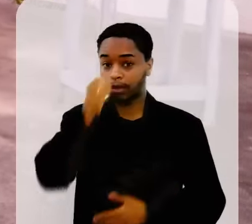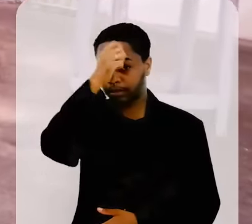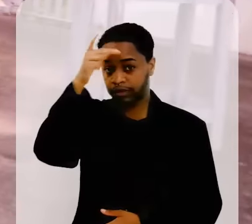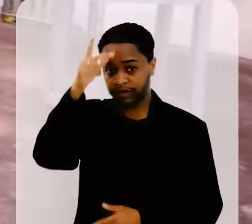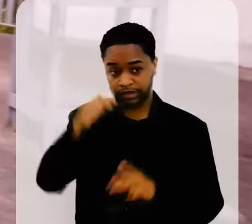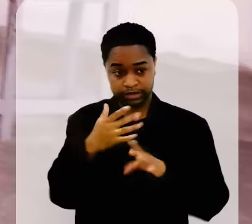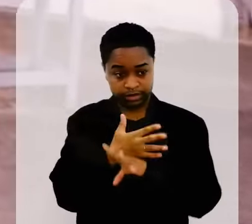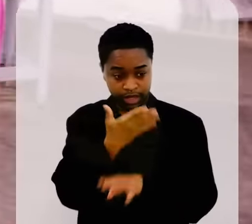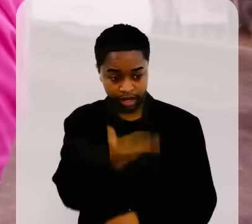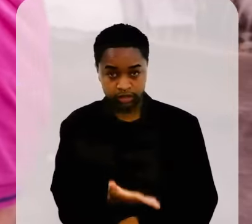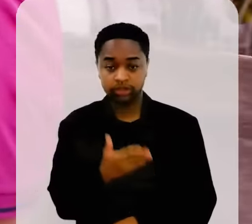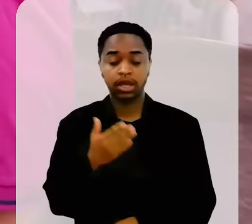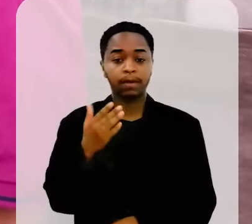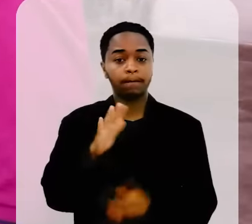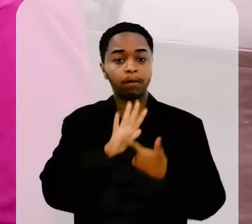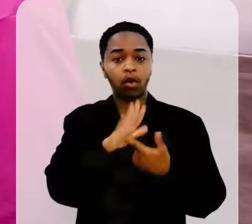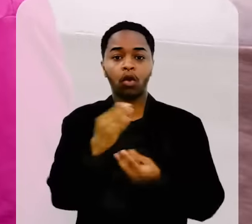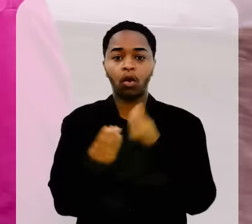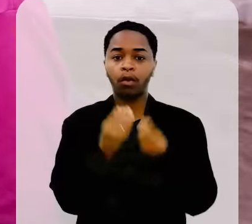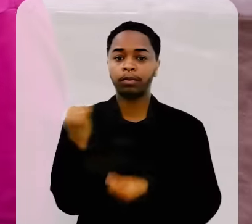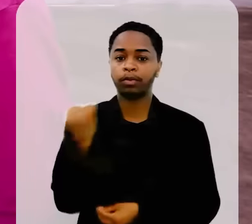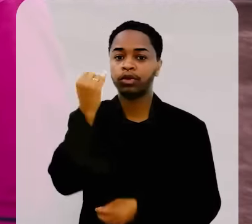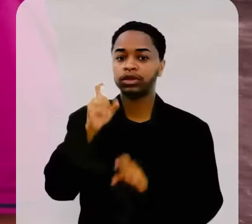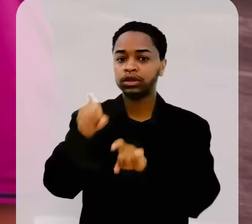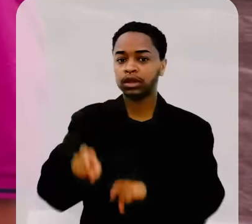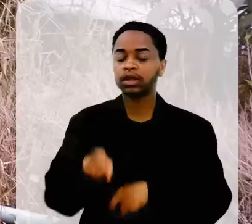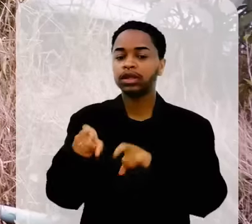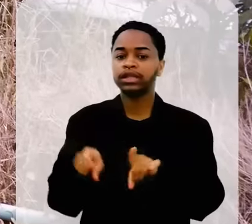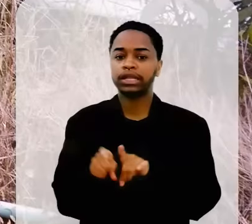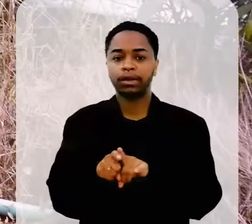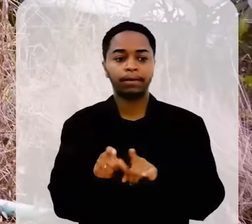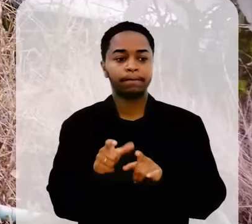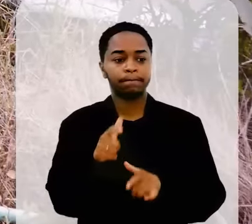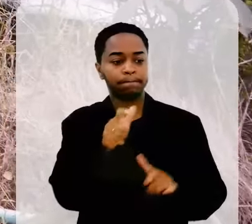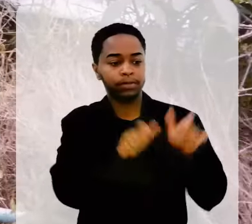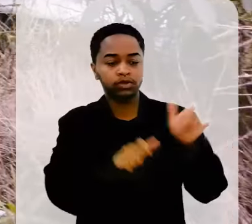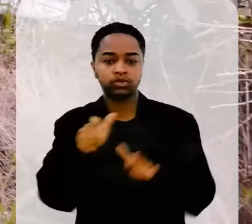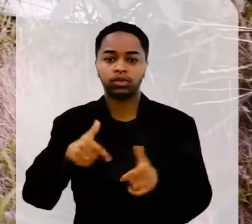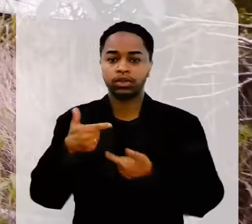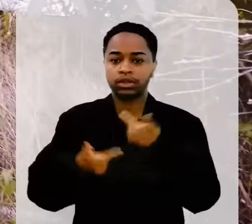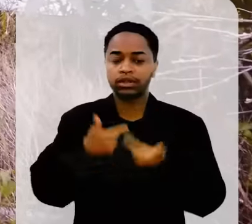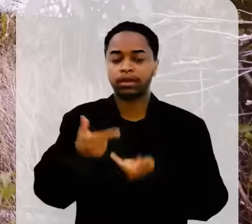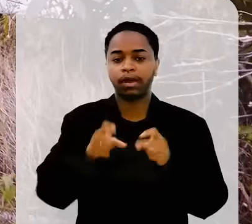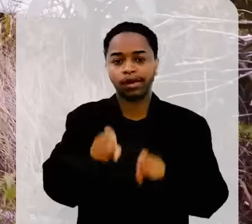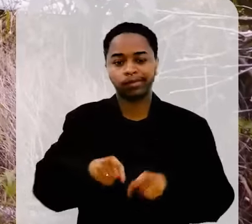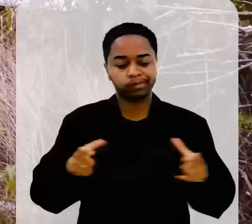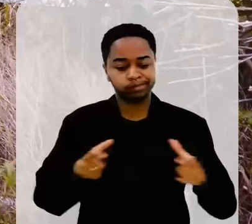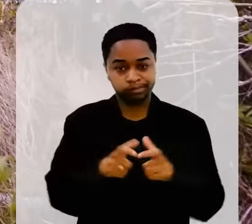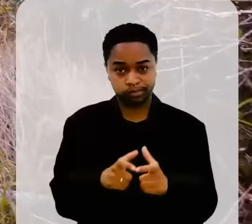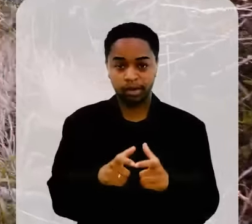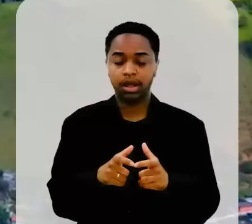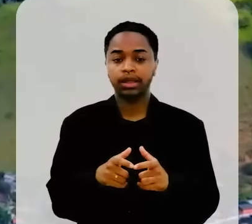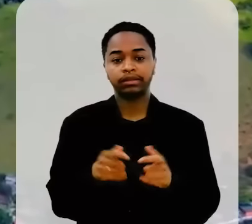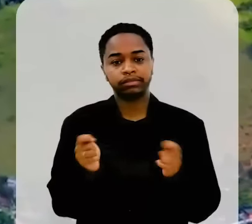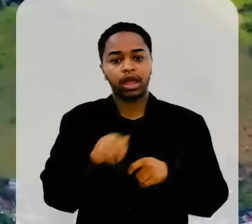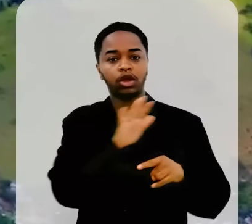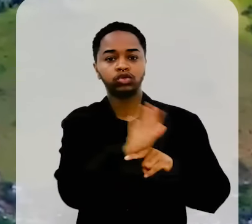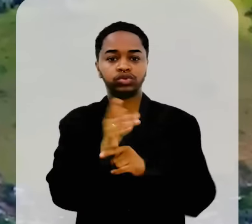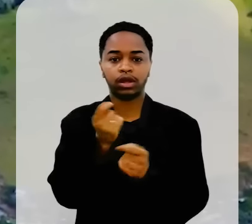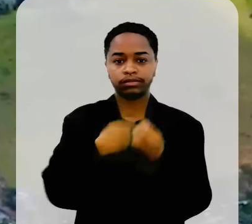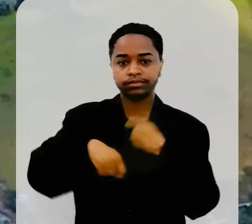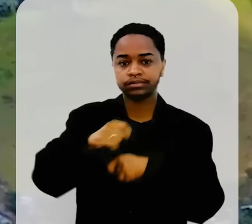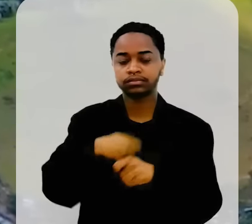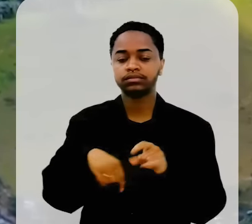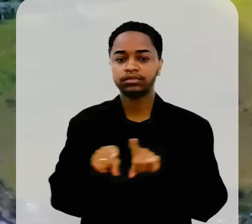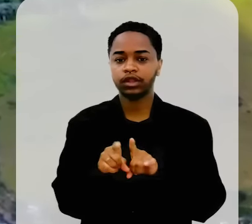O prefeito de Bom Jardim ressalta a importância da agricultura e dos pequenos produtores na economia do município. A região tem